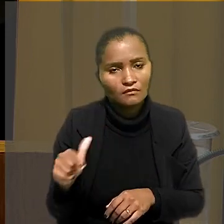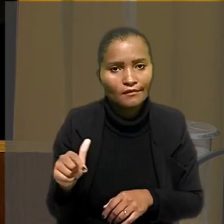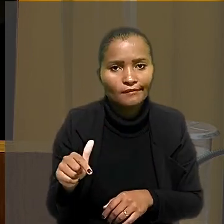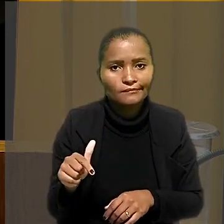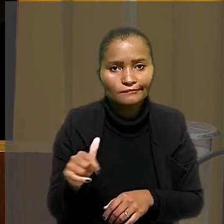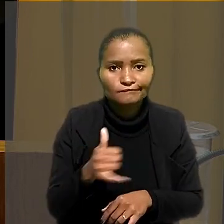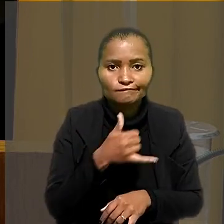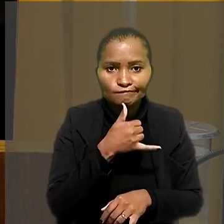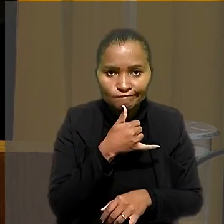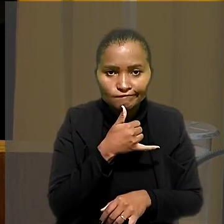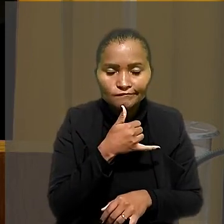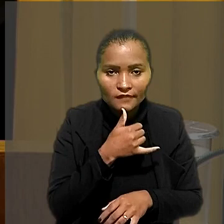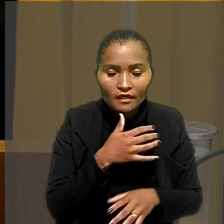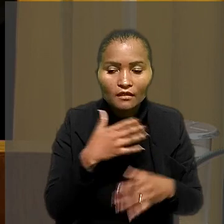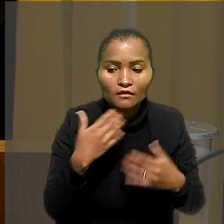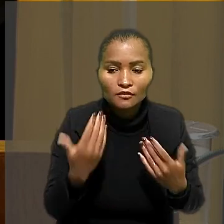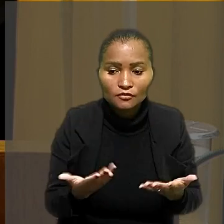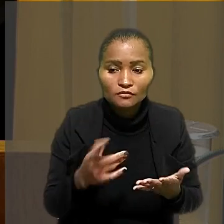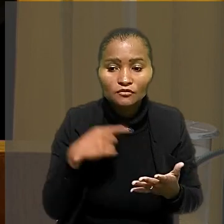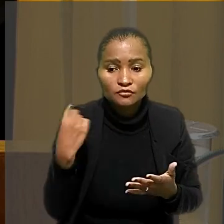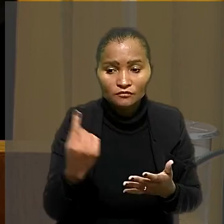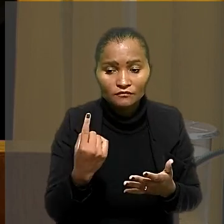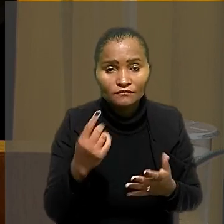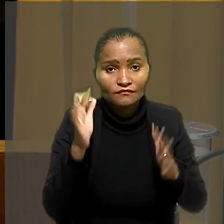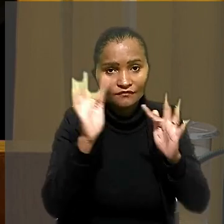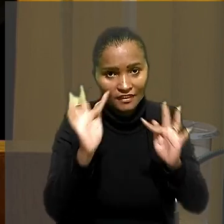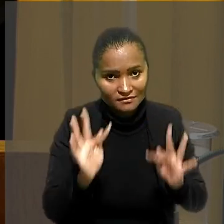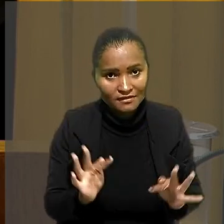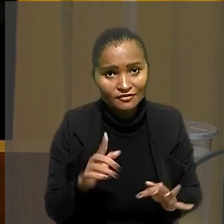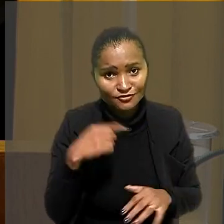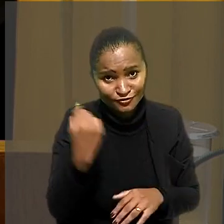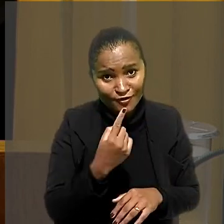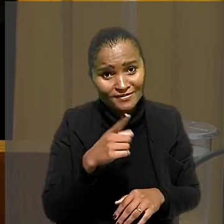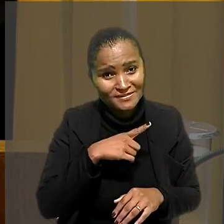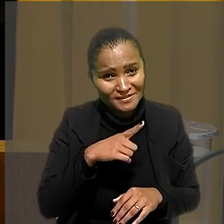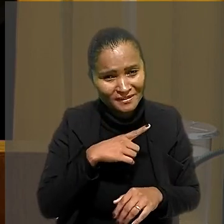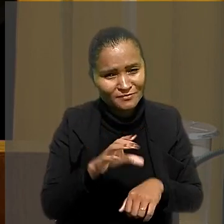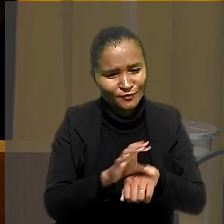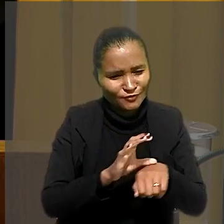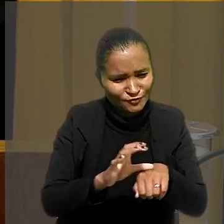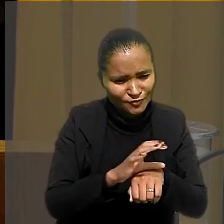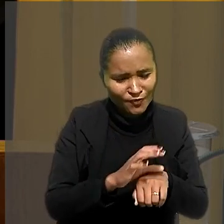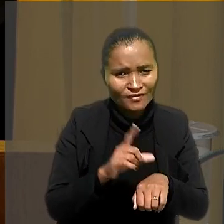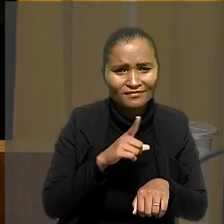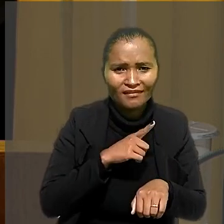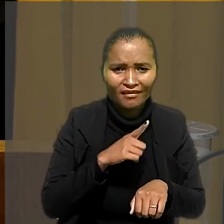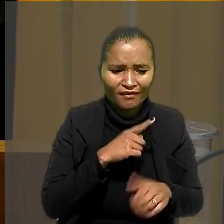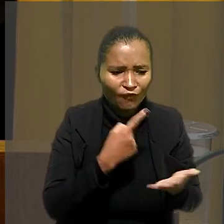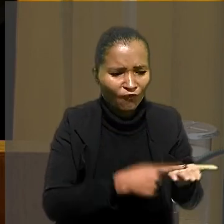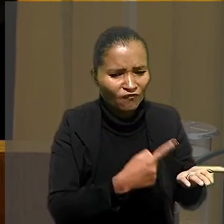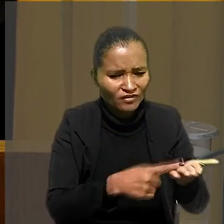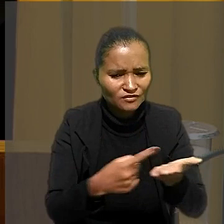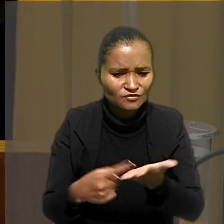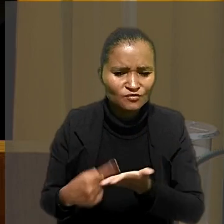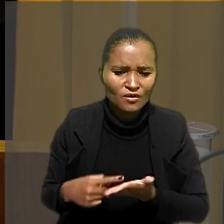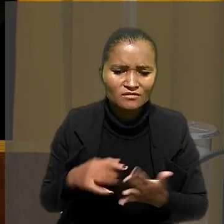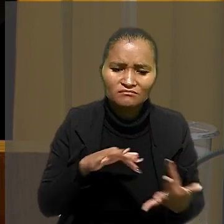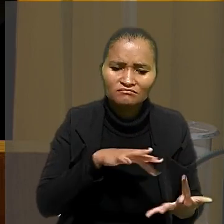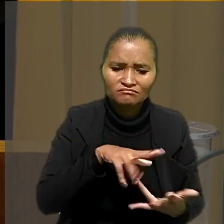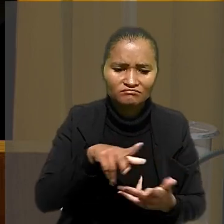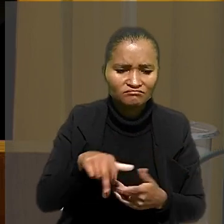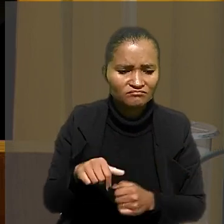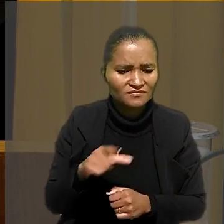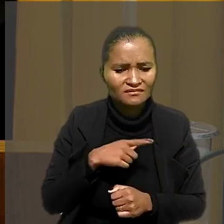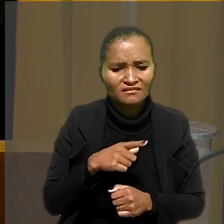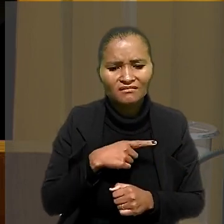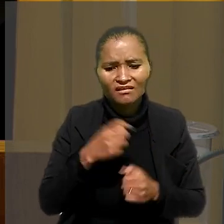Felizmente, temos uma Constituição, temos várias convenções internacionais, temos